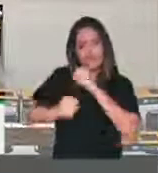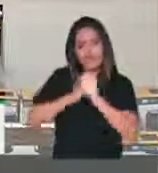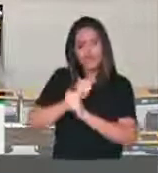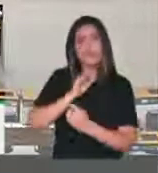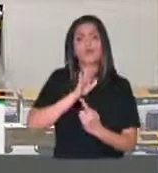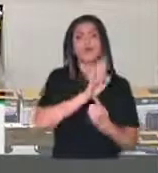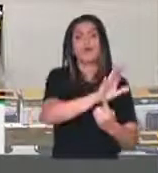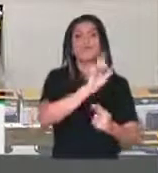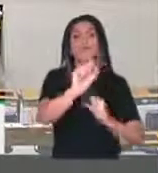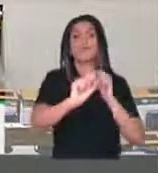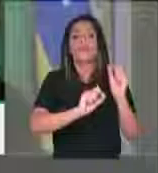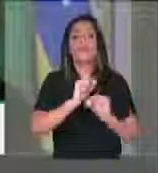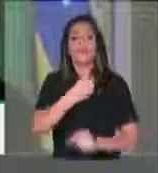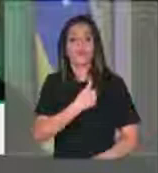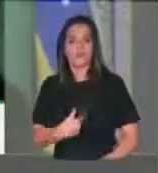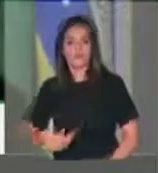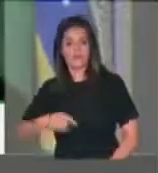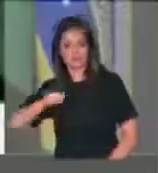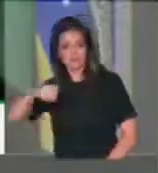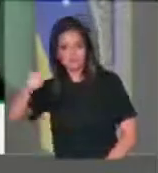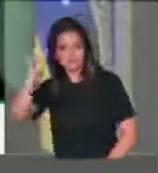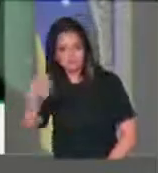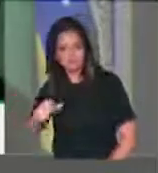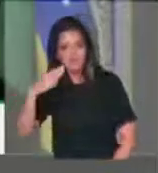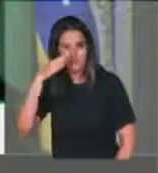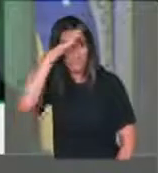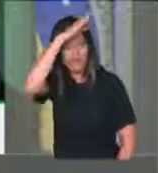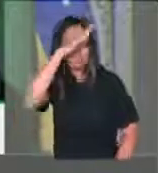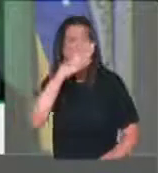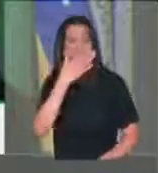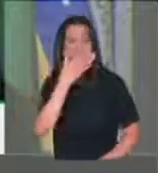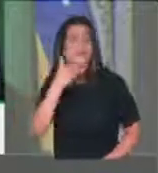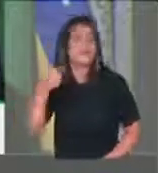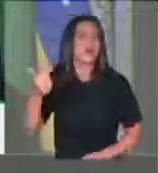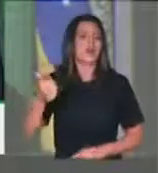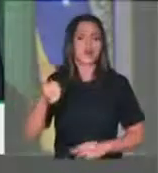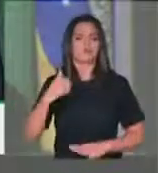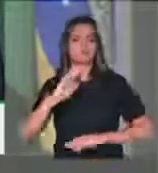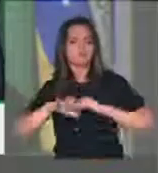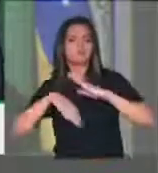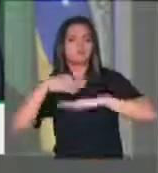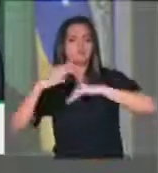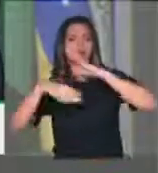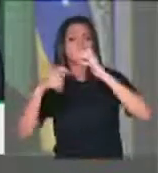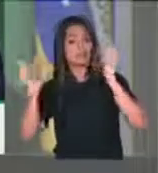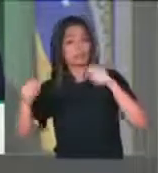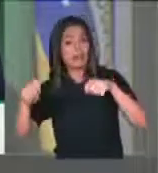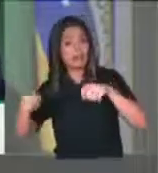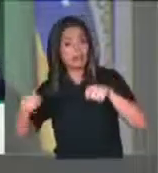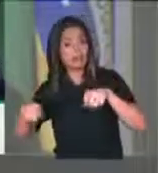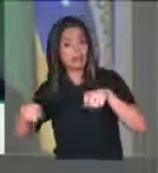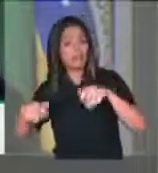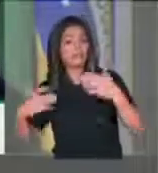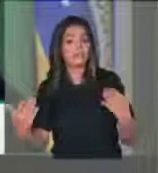está indo da melhor forma possível. Ou seja,